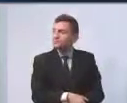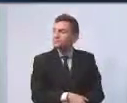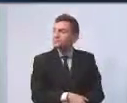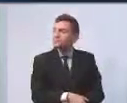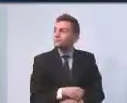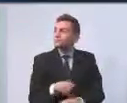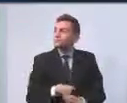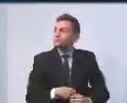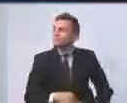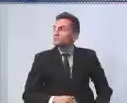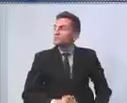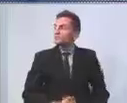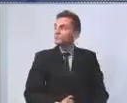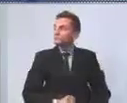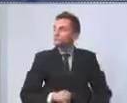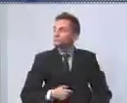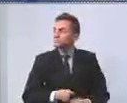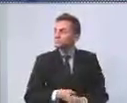Sim, presidente.